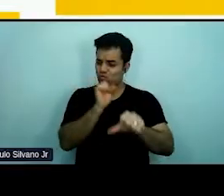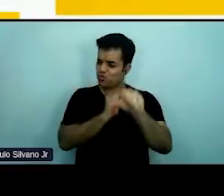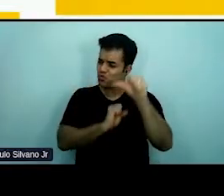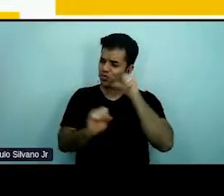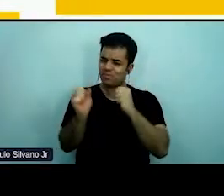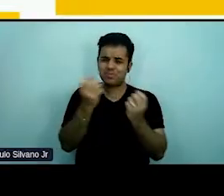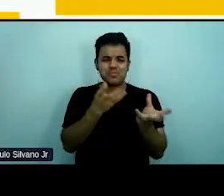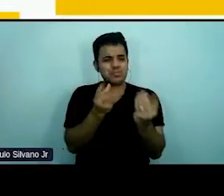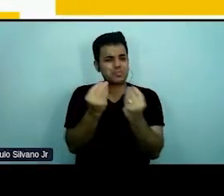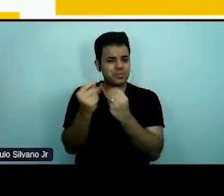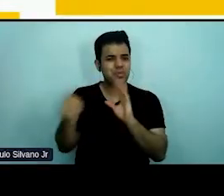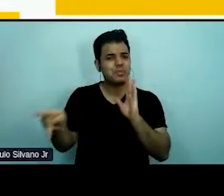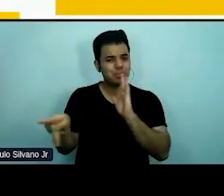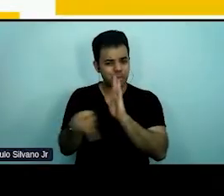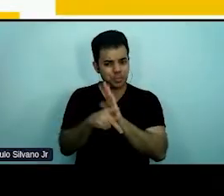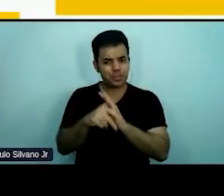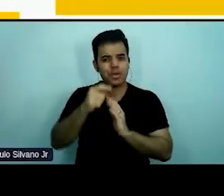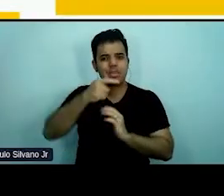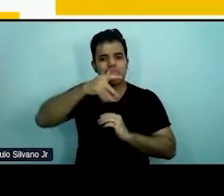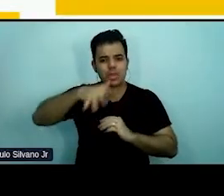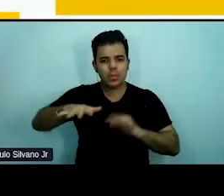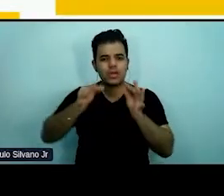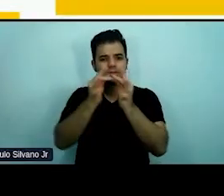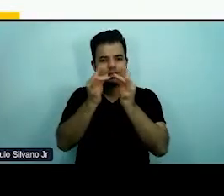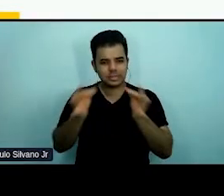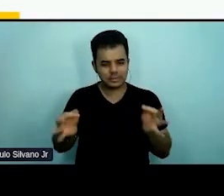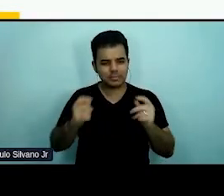a partir do uso dessa linguagem simples.